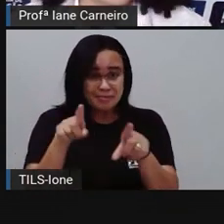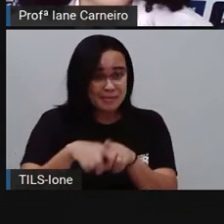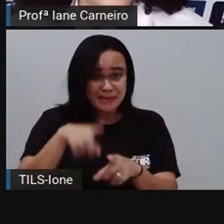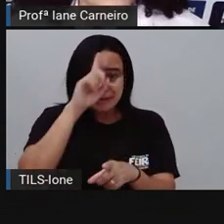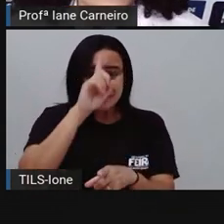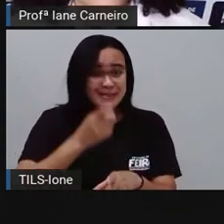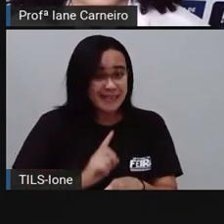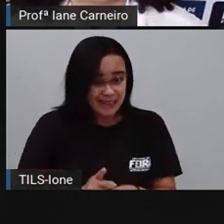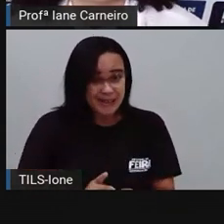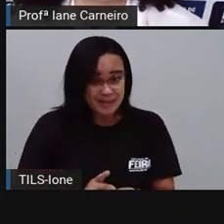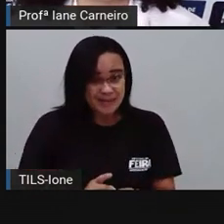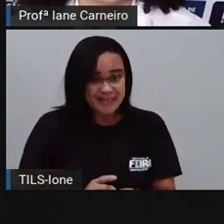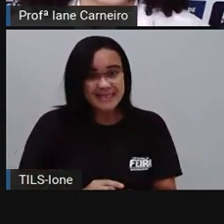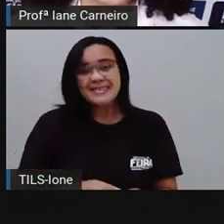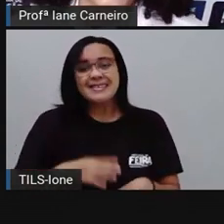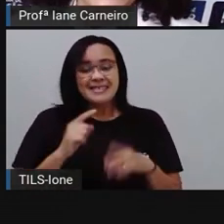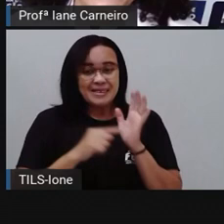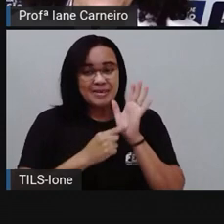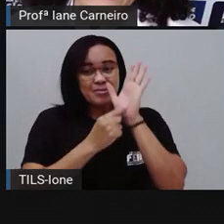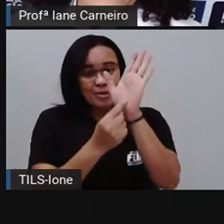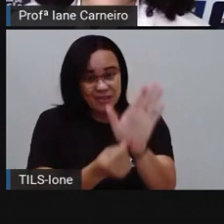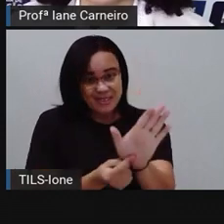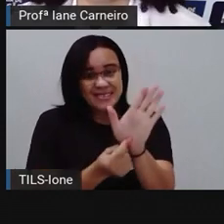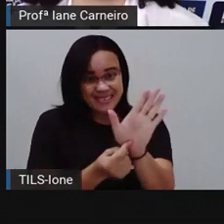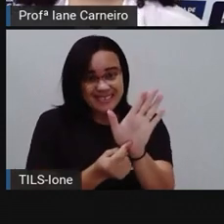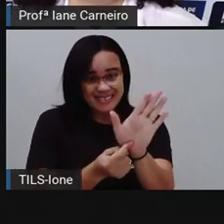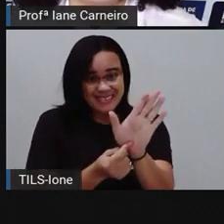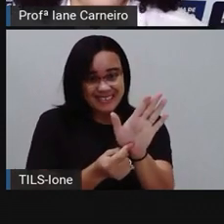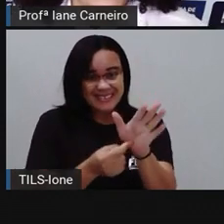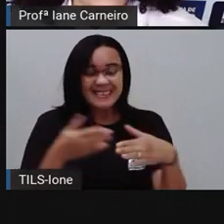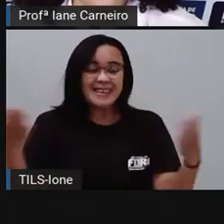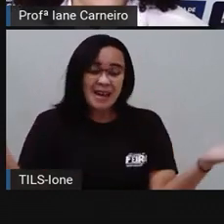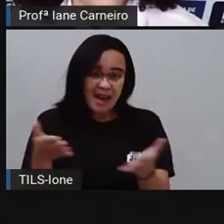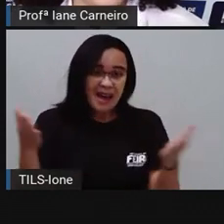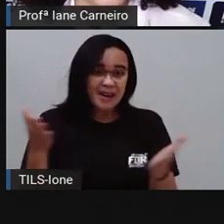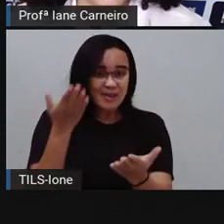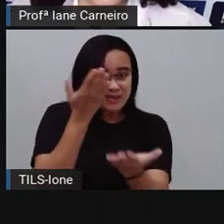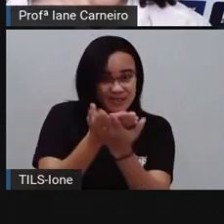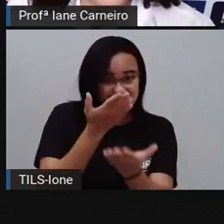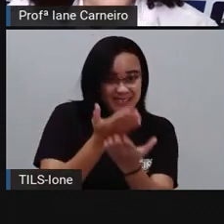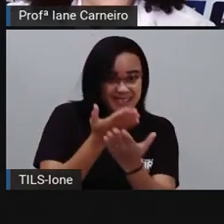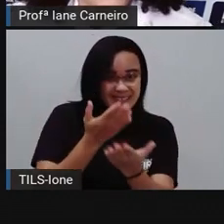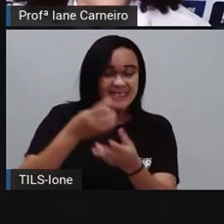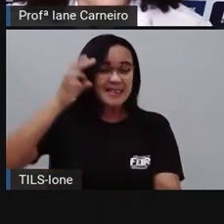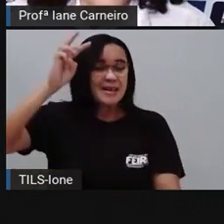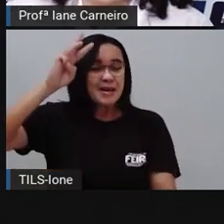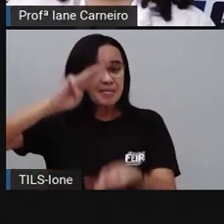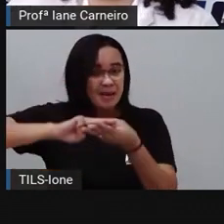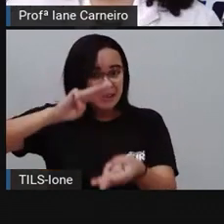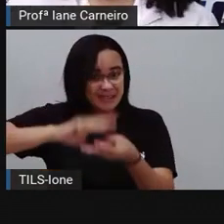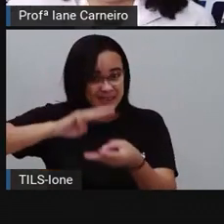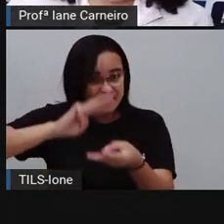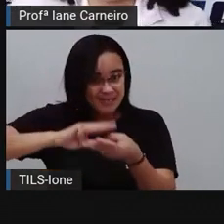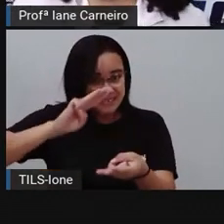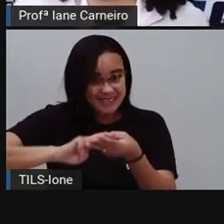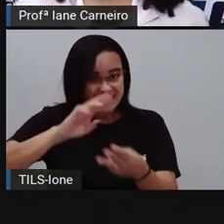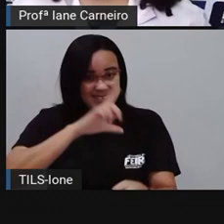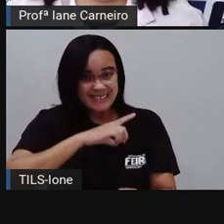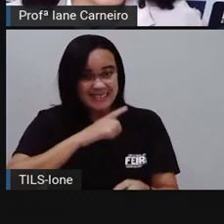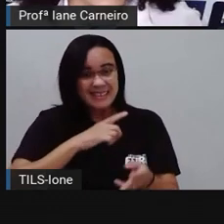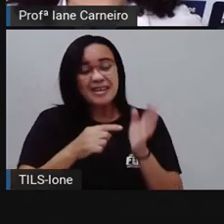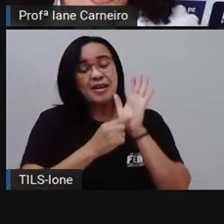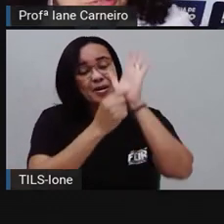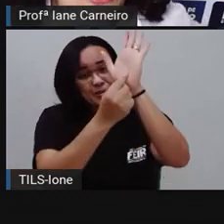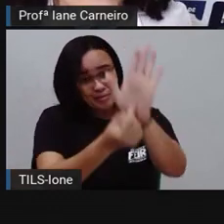Mas a gente não vai fazer esses, não. Aqui é só para mostrar que a gente vai agora para a aula de matemática. Quem aí gosta? E a Pró vai mostrar para vocês que